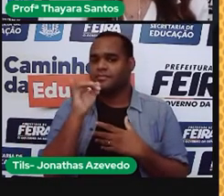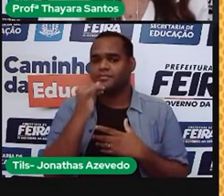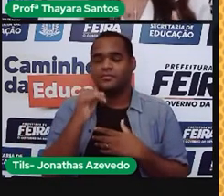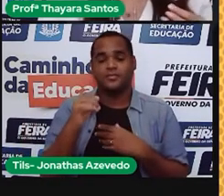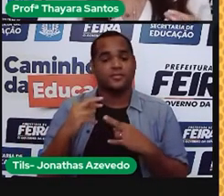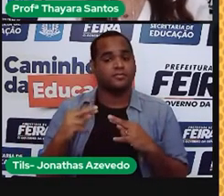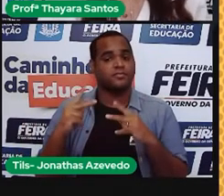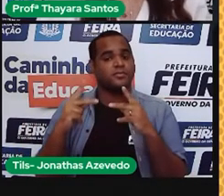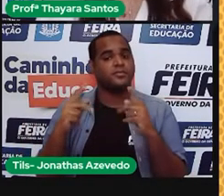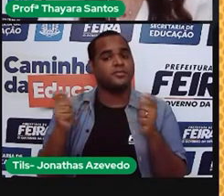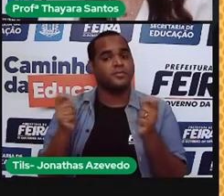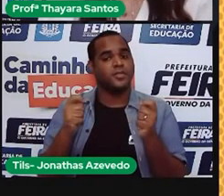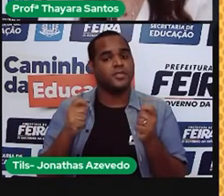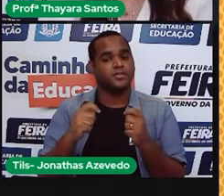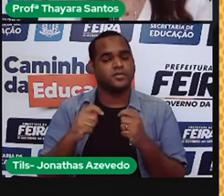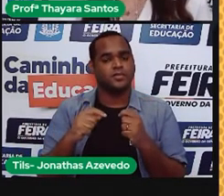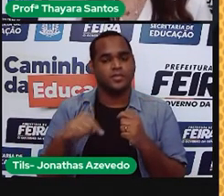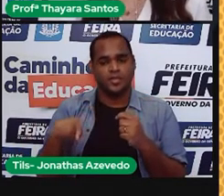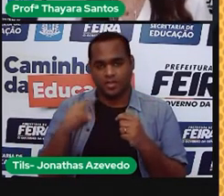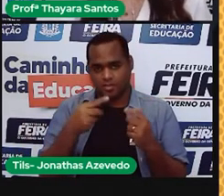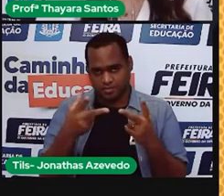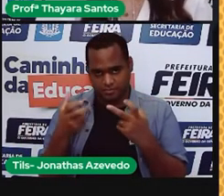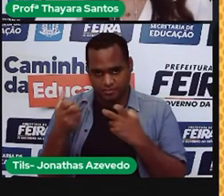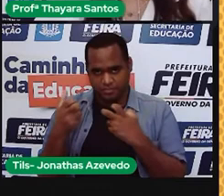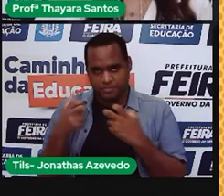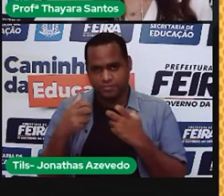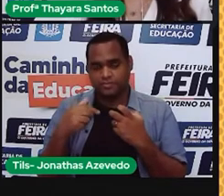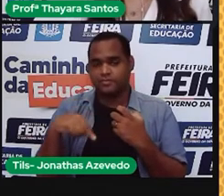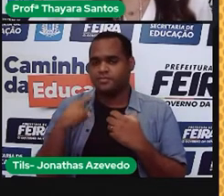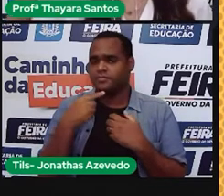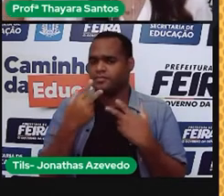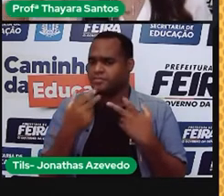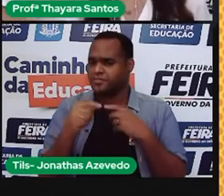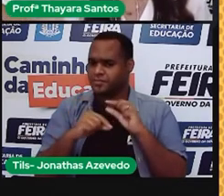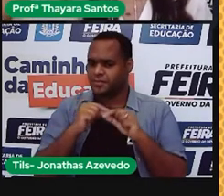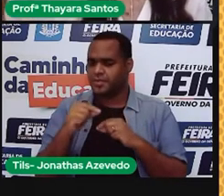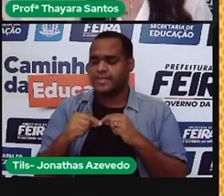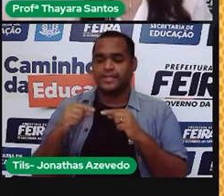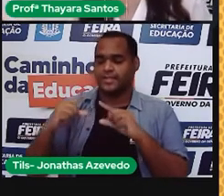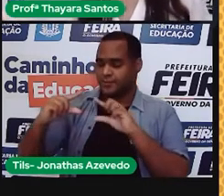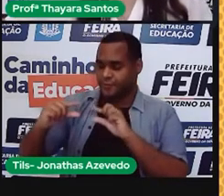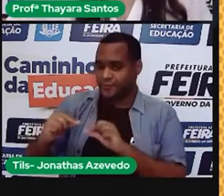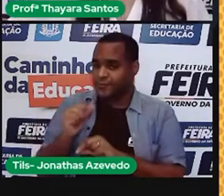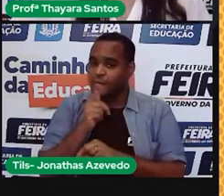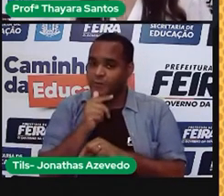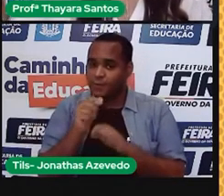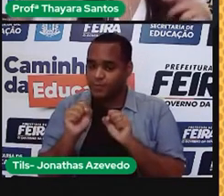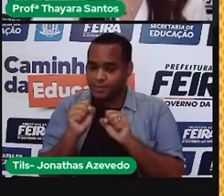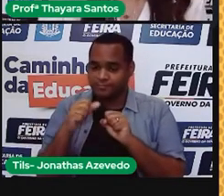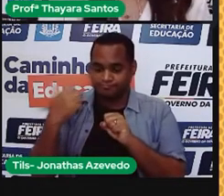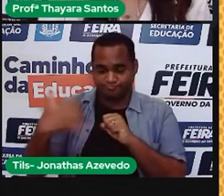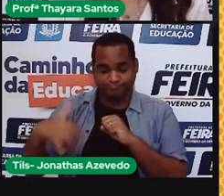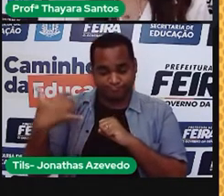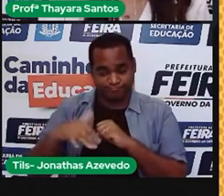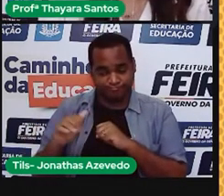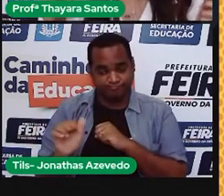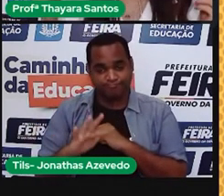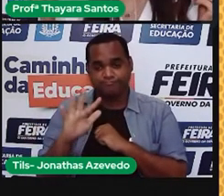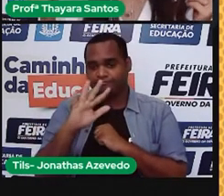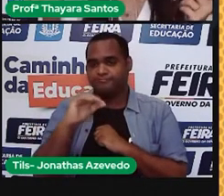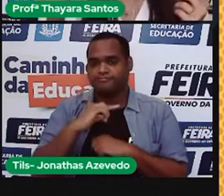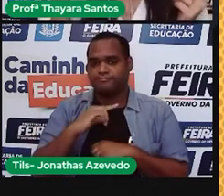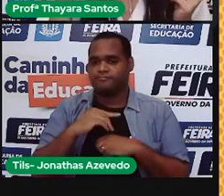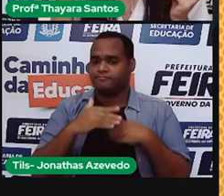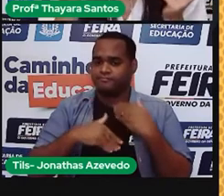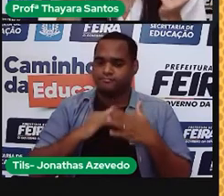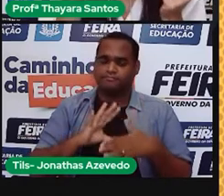maior. Então, se a gente está com baixo reservatório, vai usar uma fonte de energia que é mais cara, isso vai vir para a gente